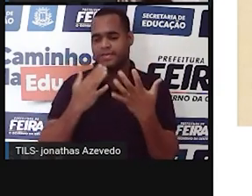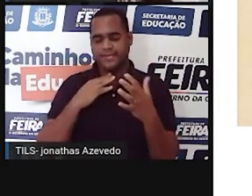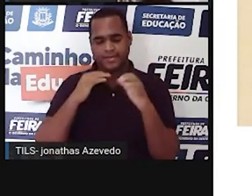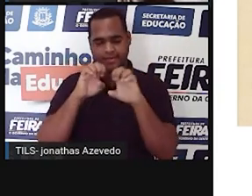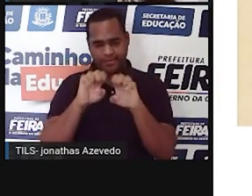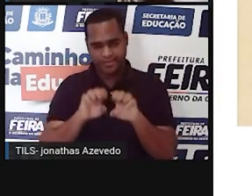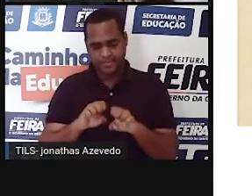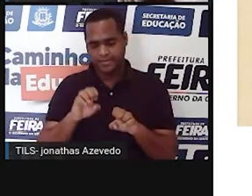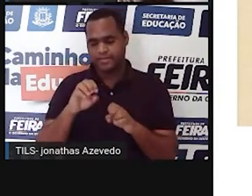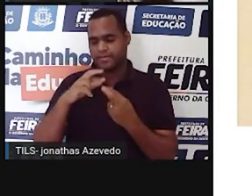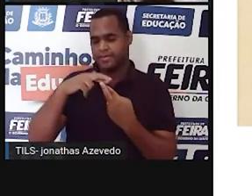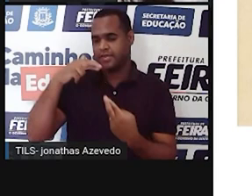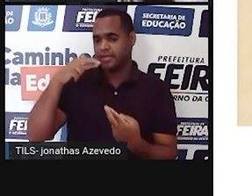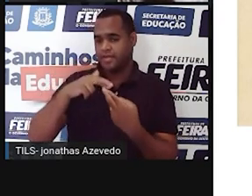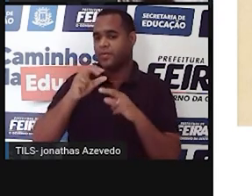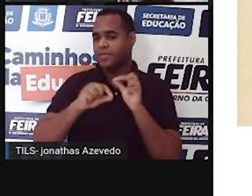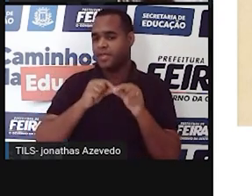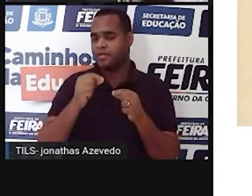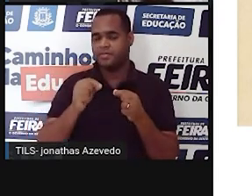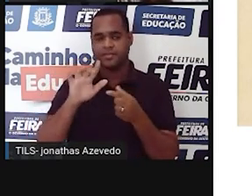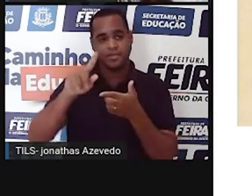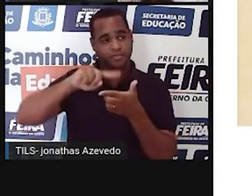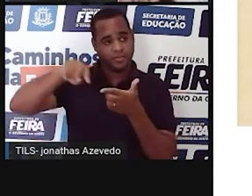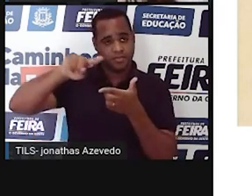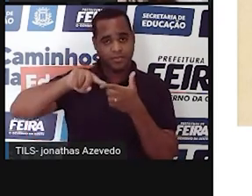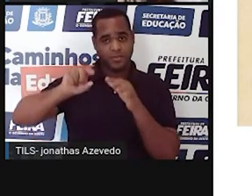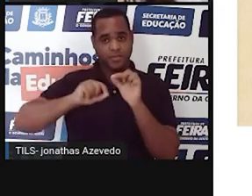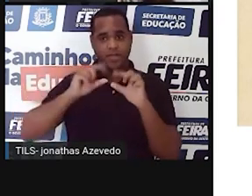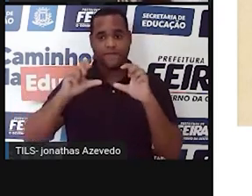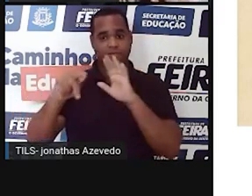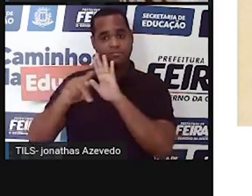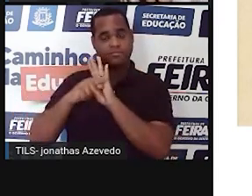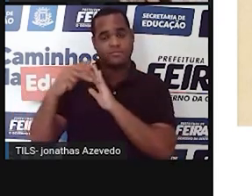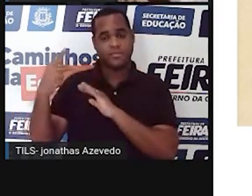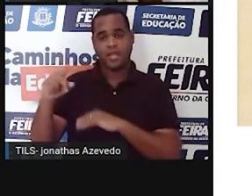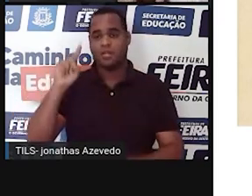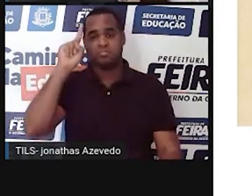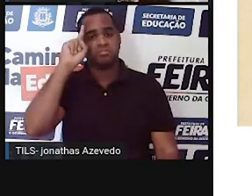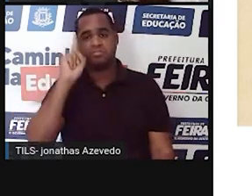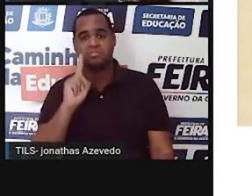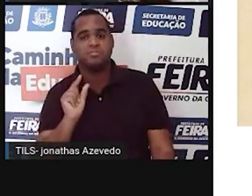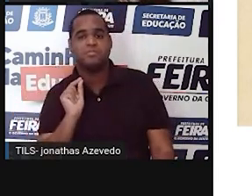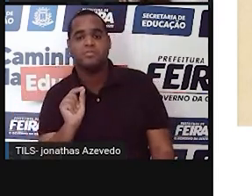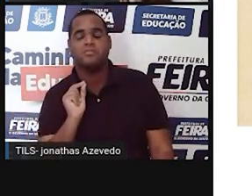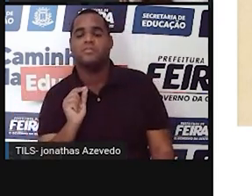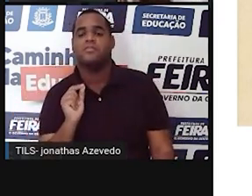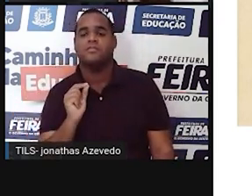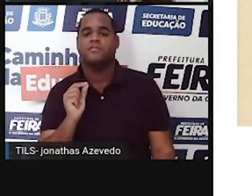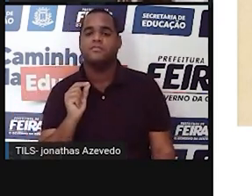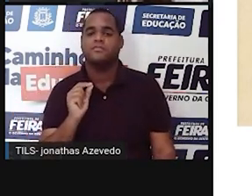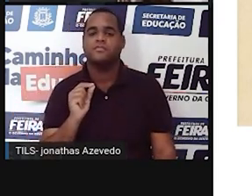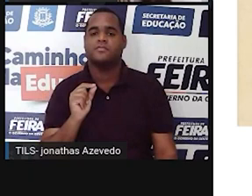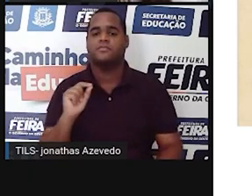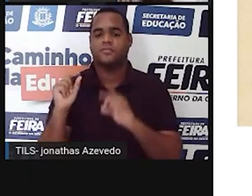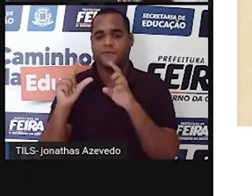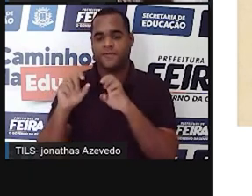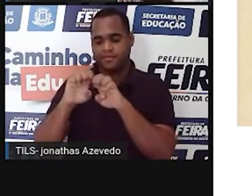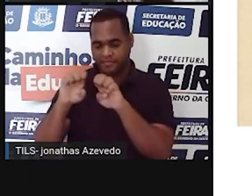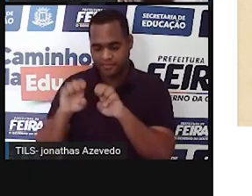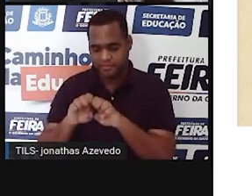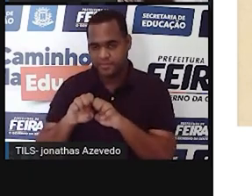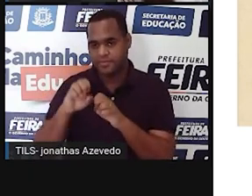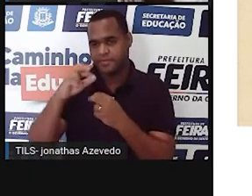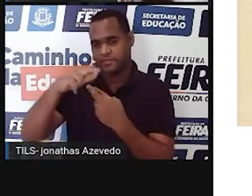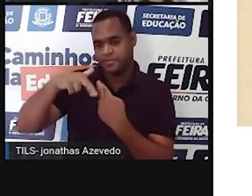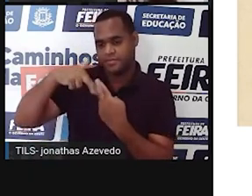estrutura do DNA. Só que o grande problema é que a foto era dela. Ela não sabia que era a estrutura do DNA,